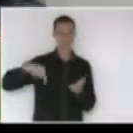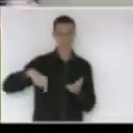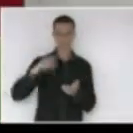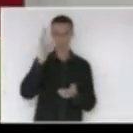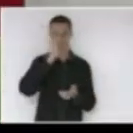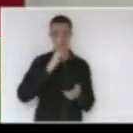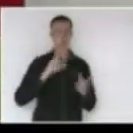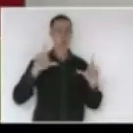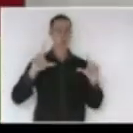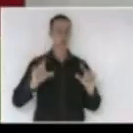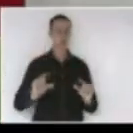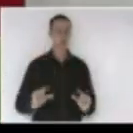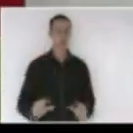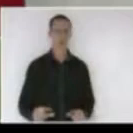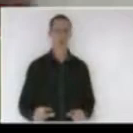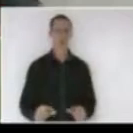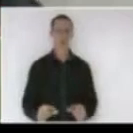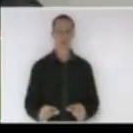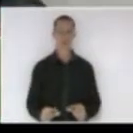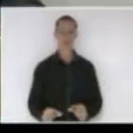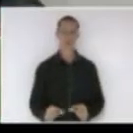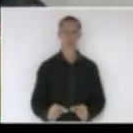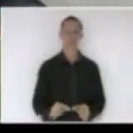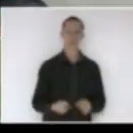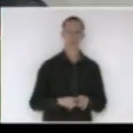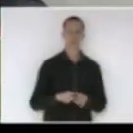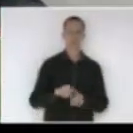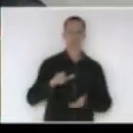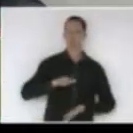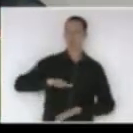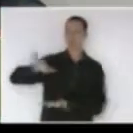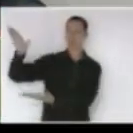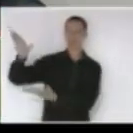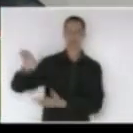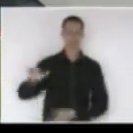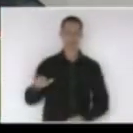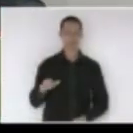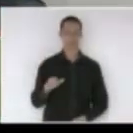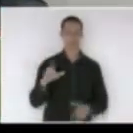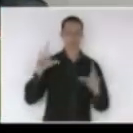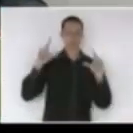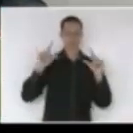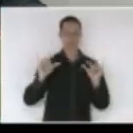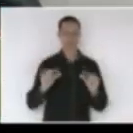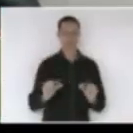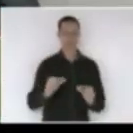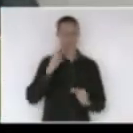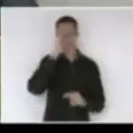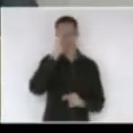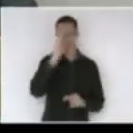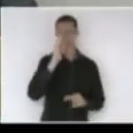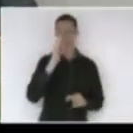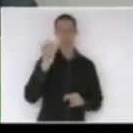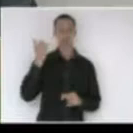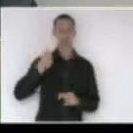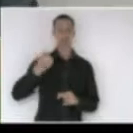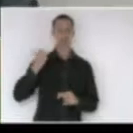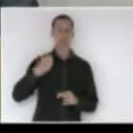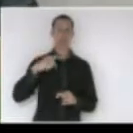além das importações principalmente do leite em pó do Uruguai